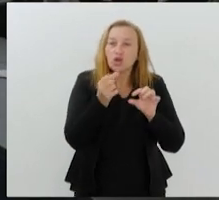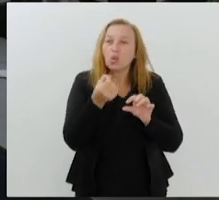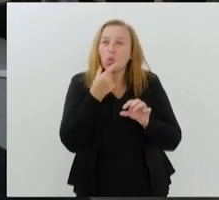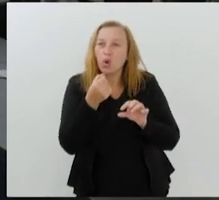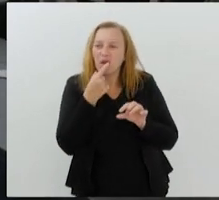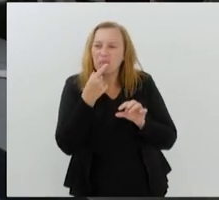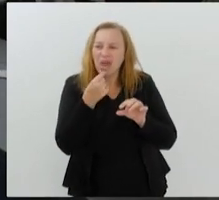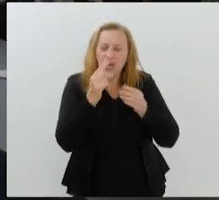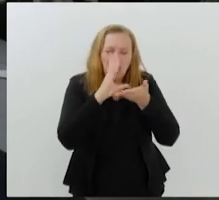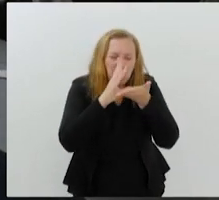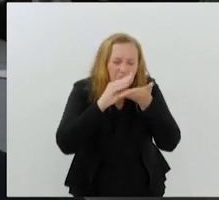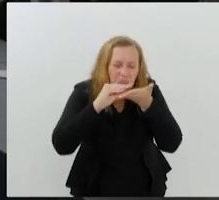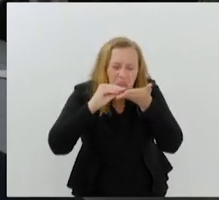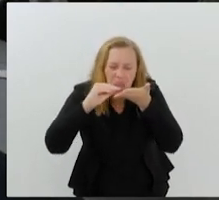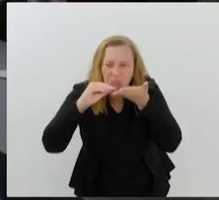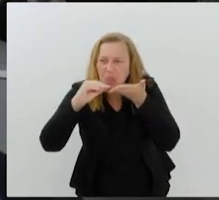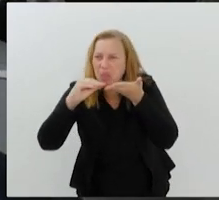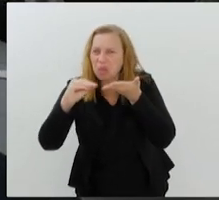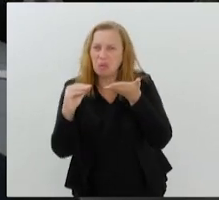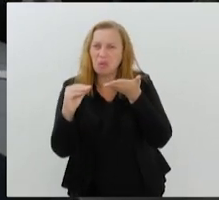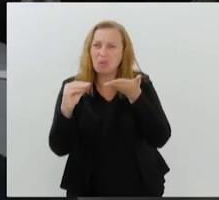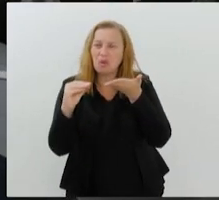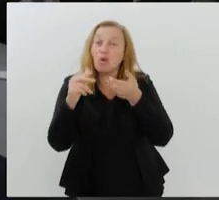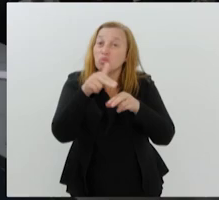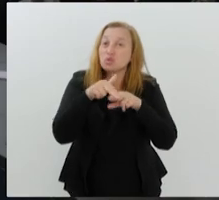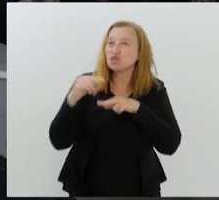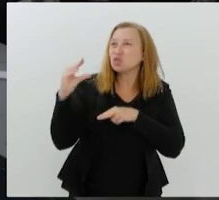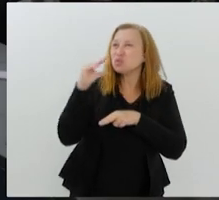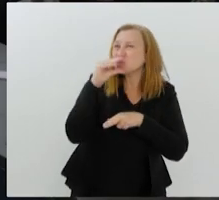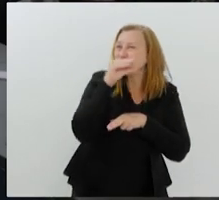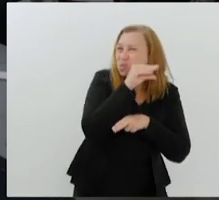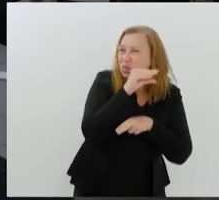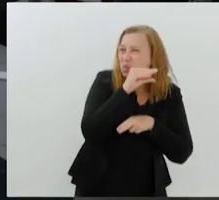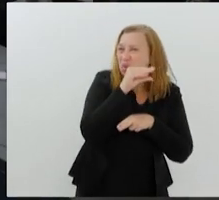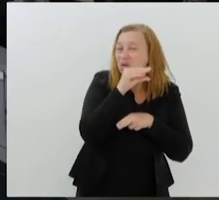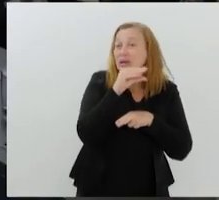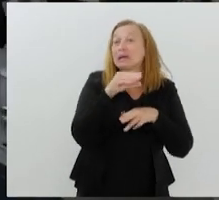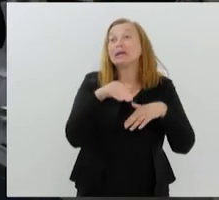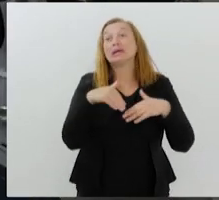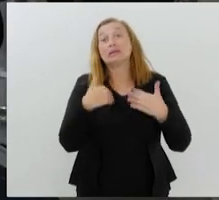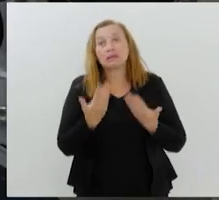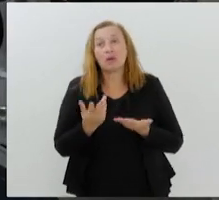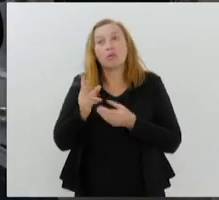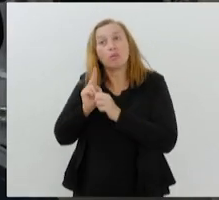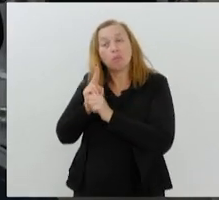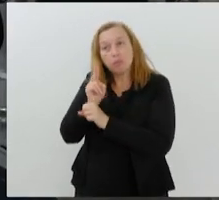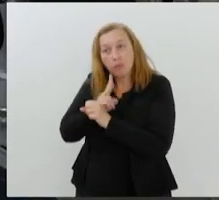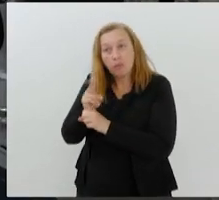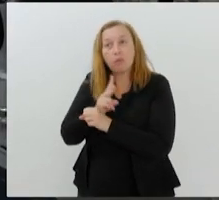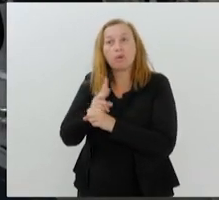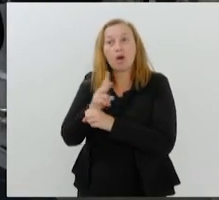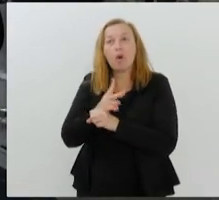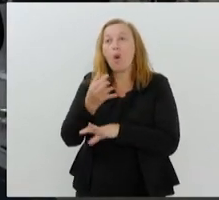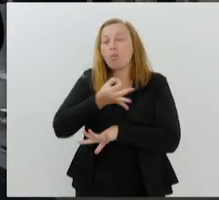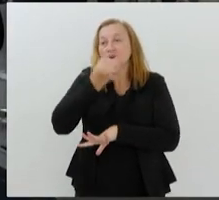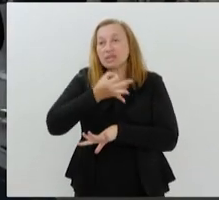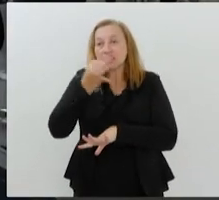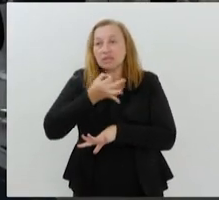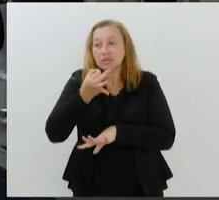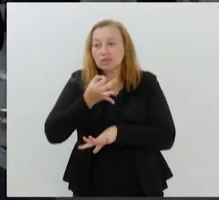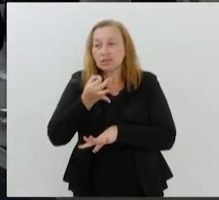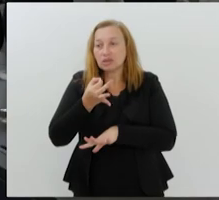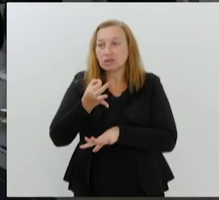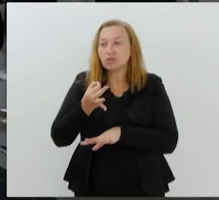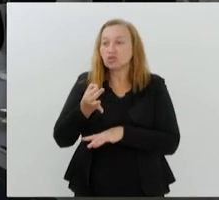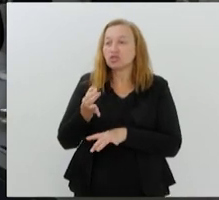facilidade, provavelmente devido ao calor e também esfarelando. Então, procurei a opinião de especialistas,